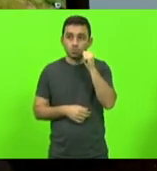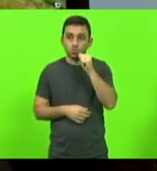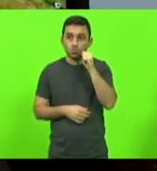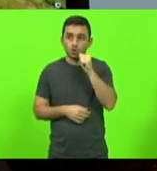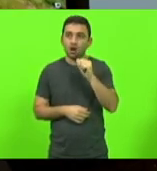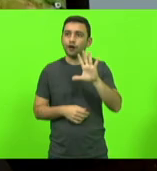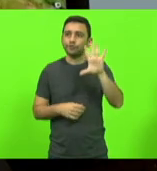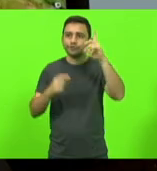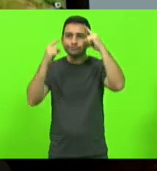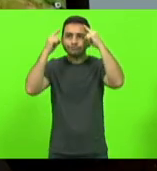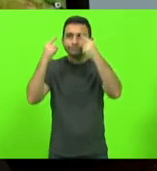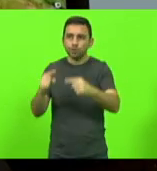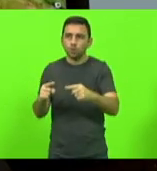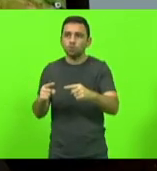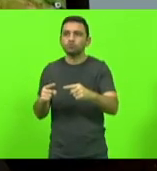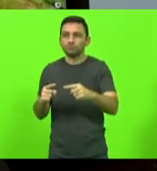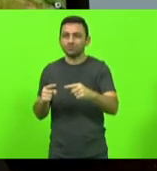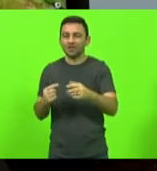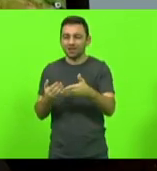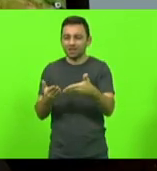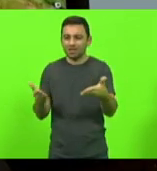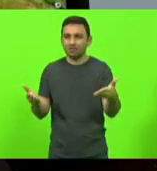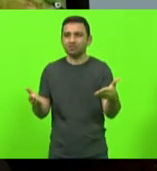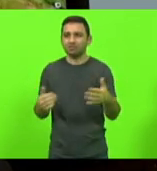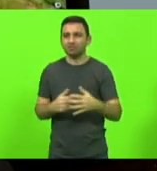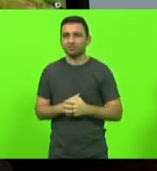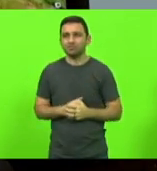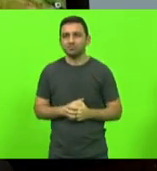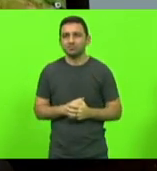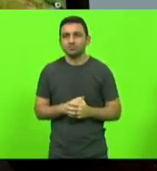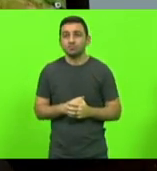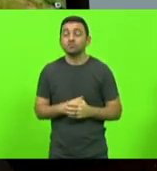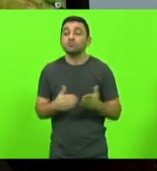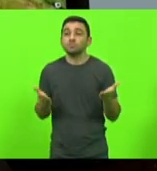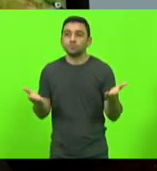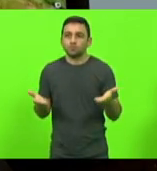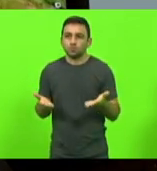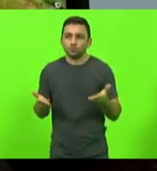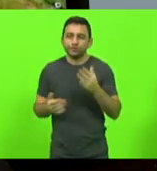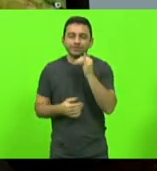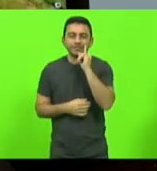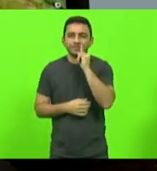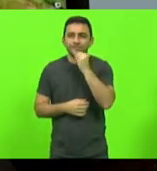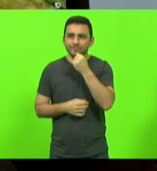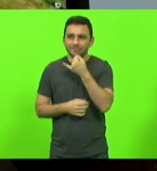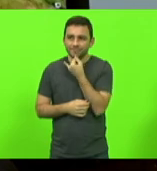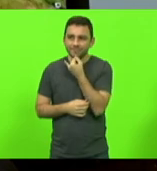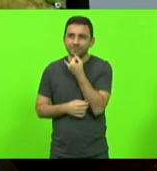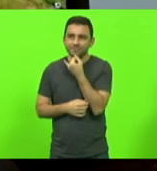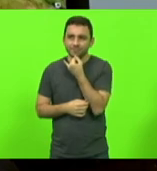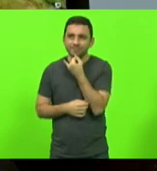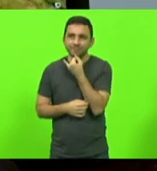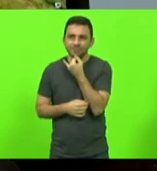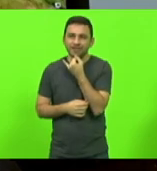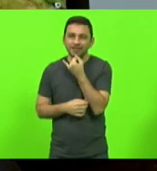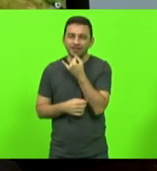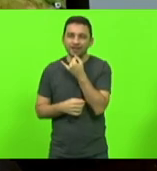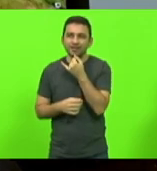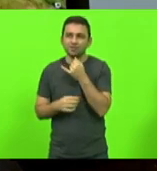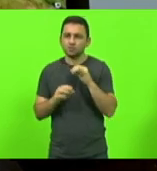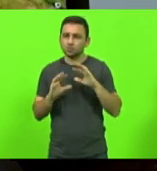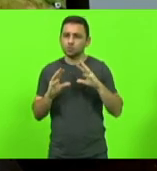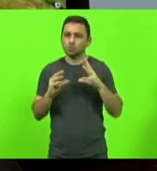vítima de agressão. hoje, infelizmente, a estatística